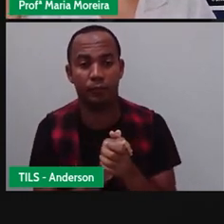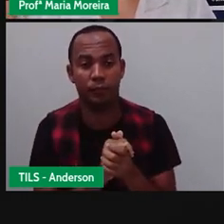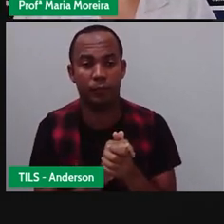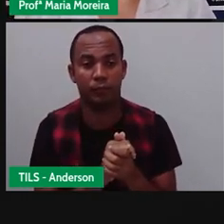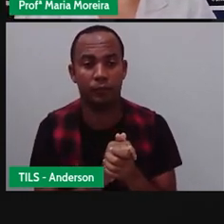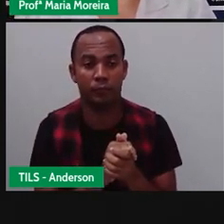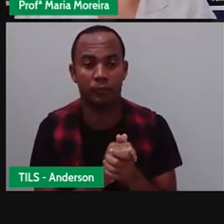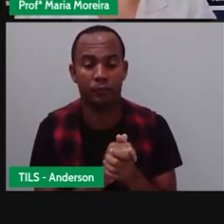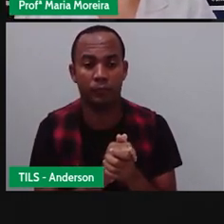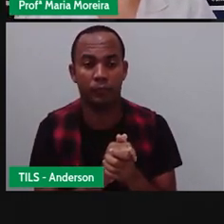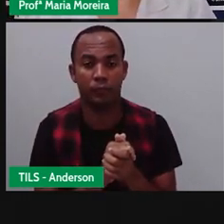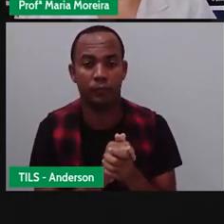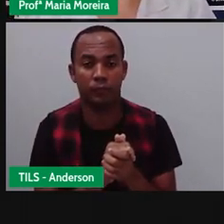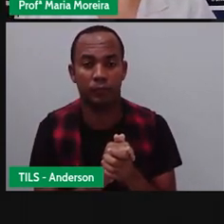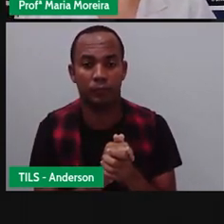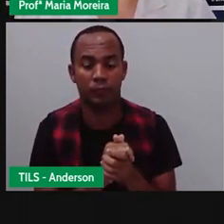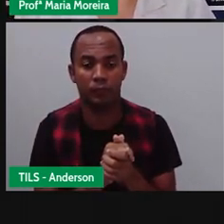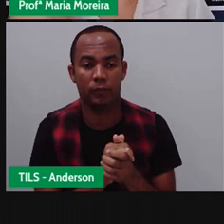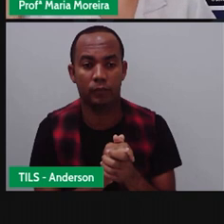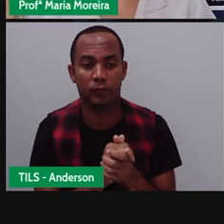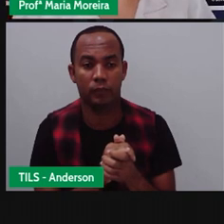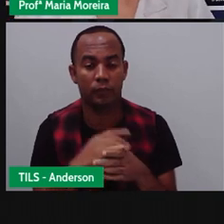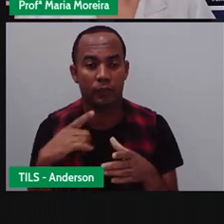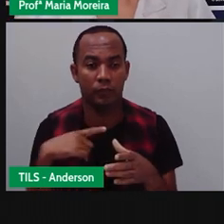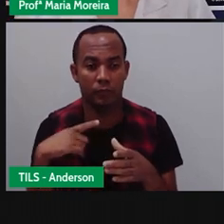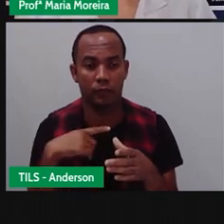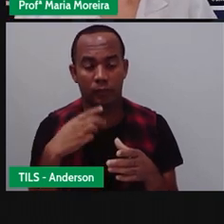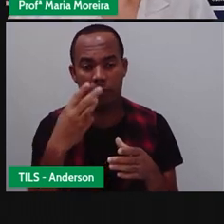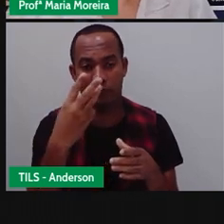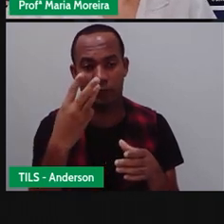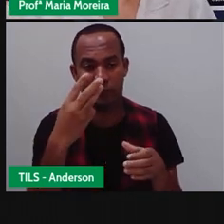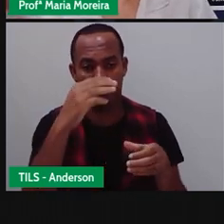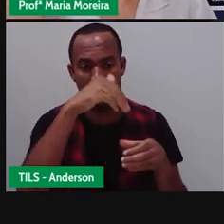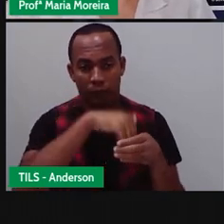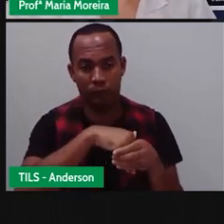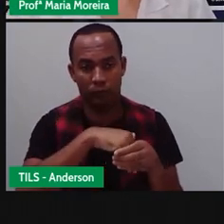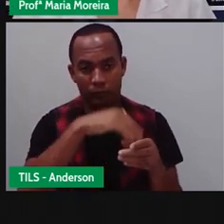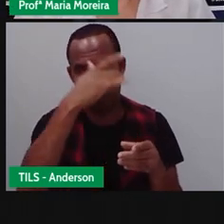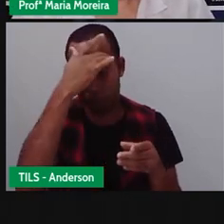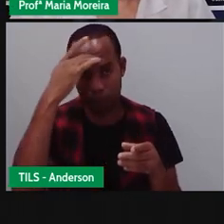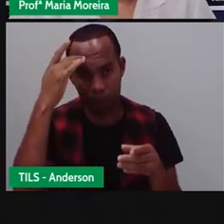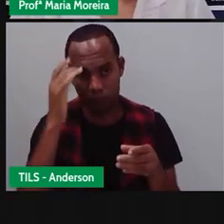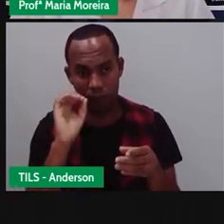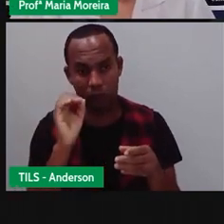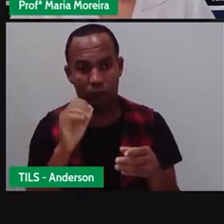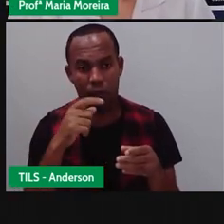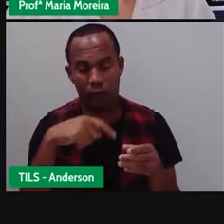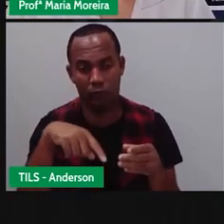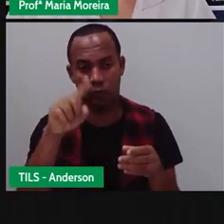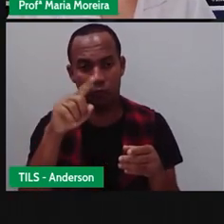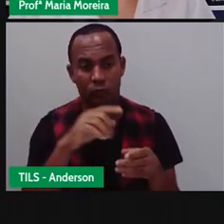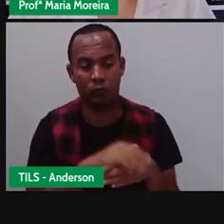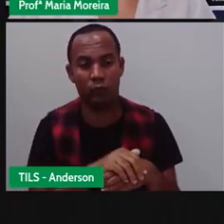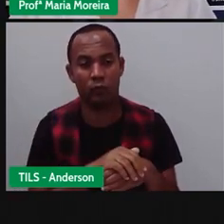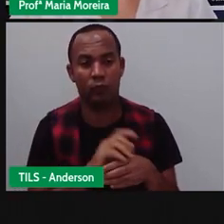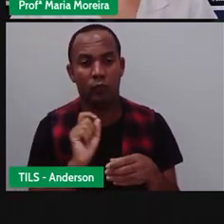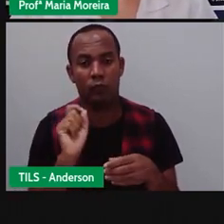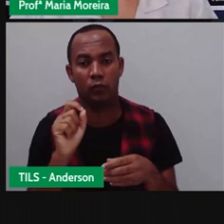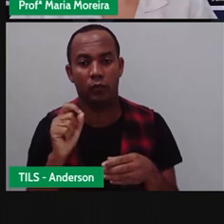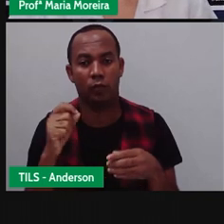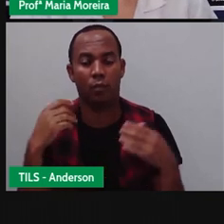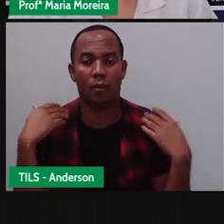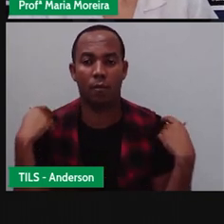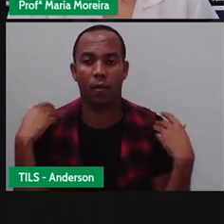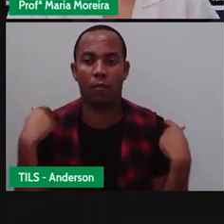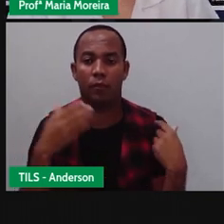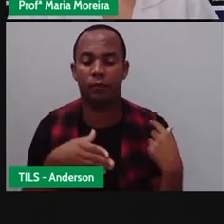Três, é... Três pessoas foram, assim que acabaram a pandemia, três pessoas saíram em viagem,